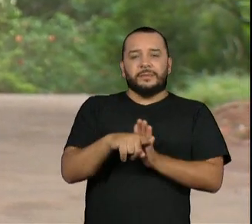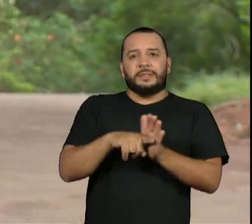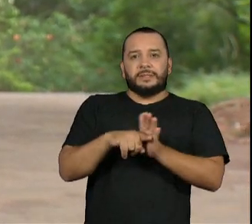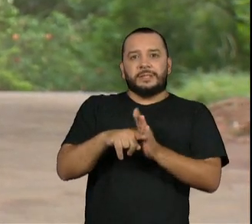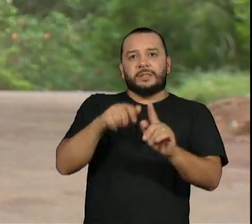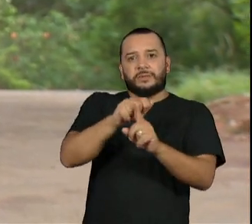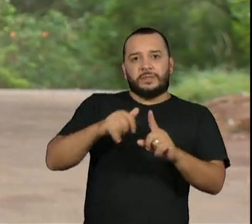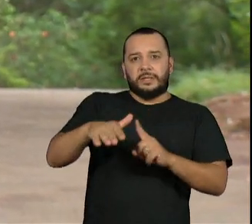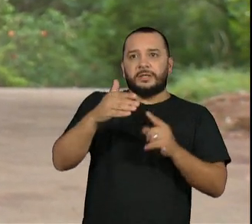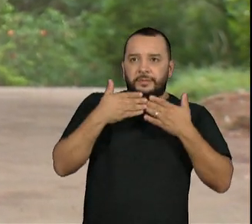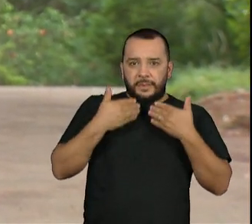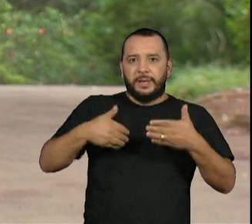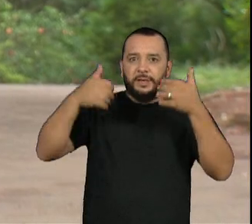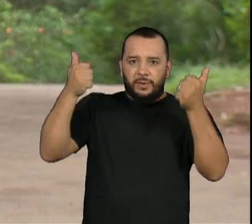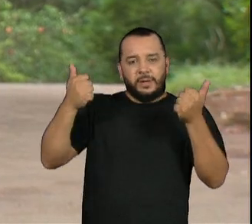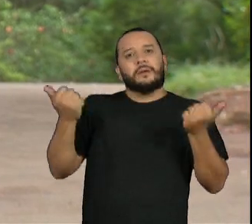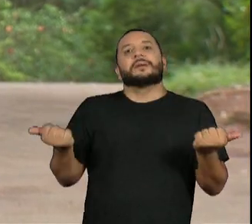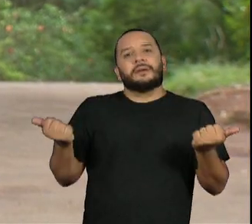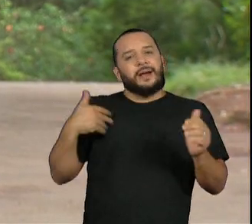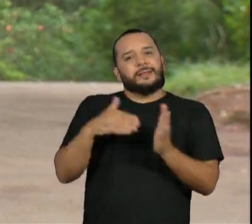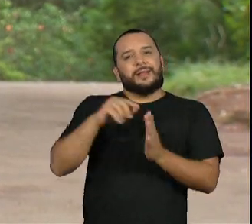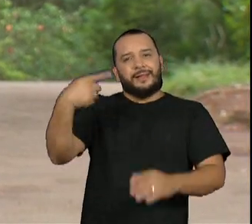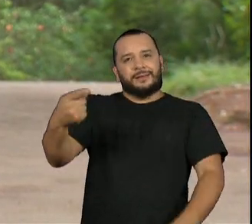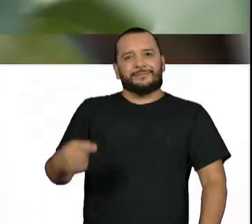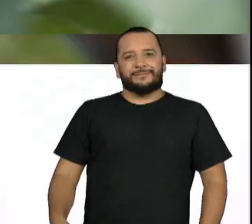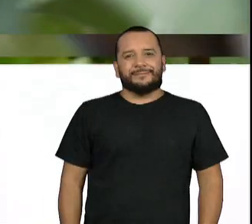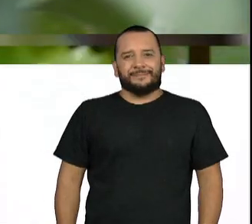um mundo melhor. Até lá!